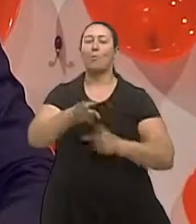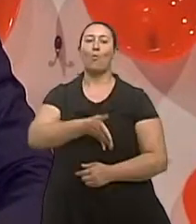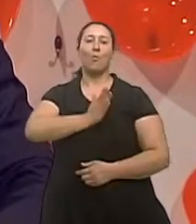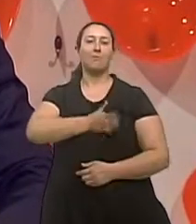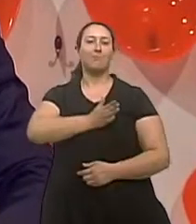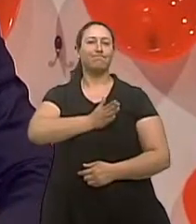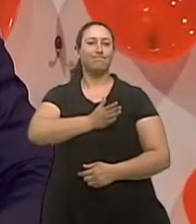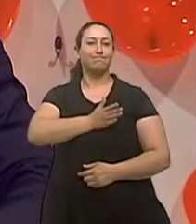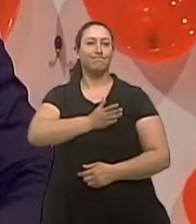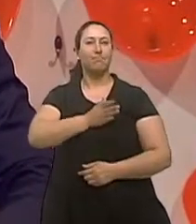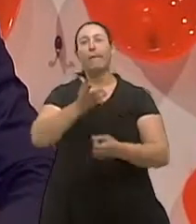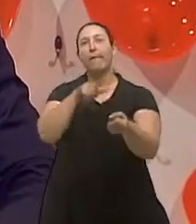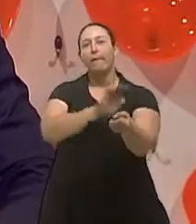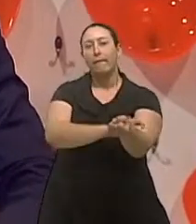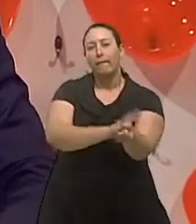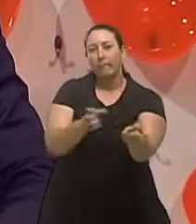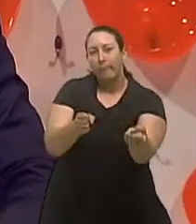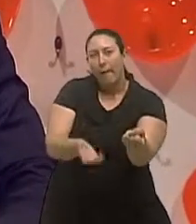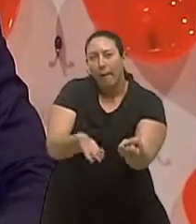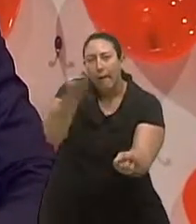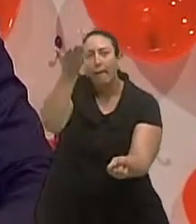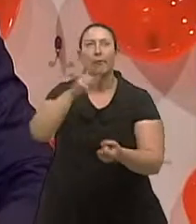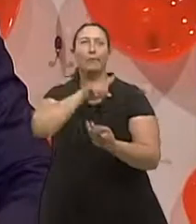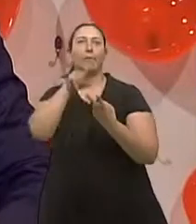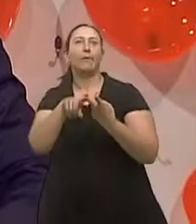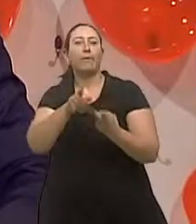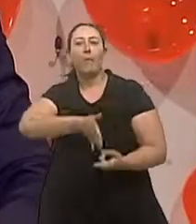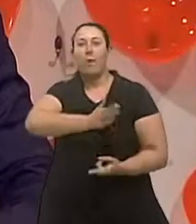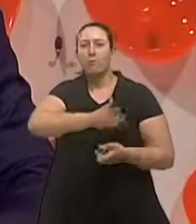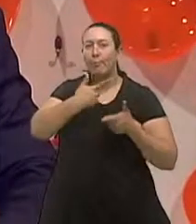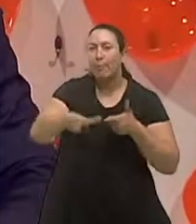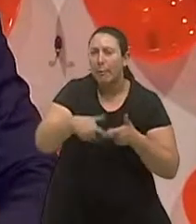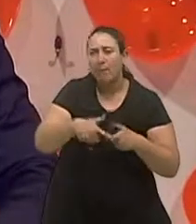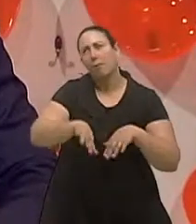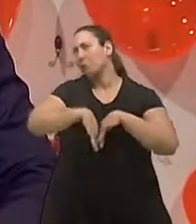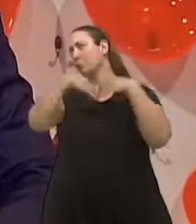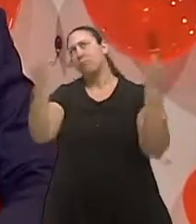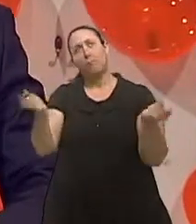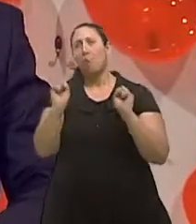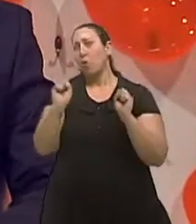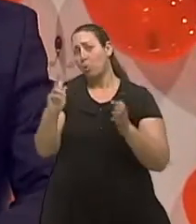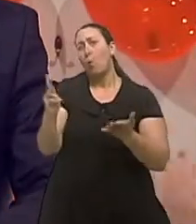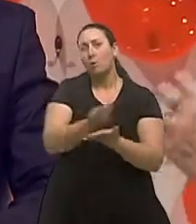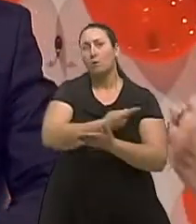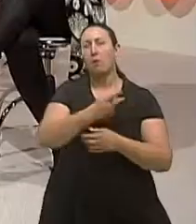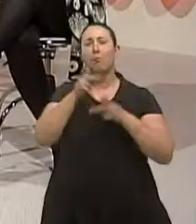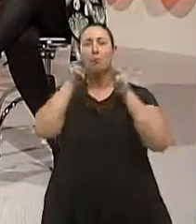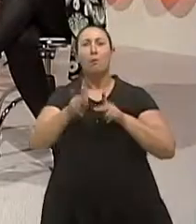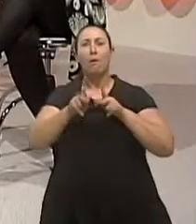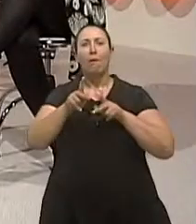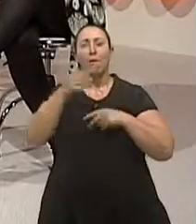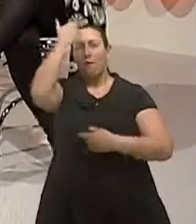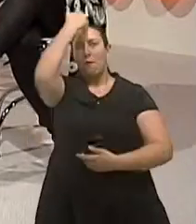ok. Então é aumento de pressão arterial, é eventos cardíacos maiores e até o risco de derrame. Mas